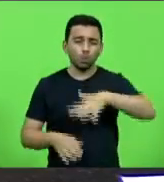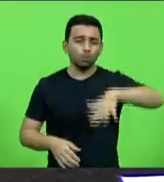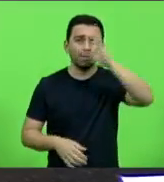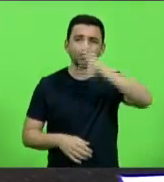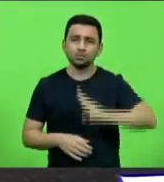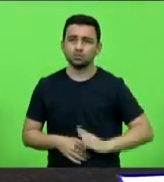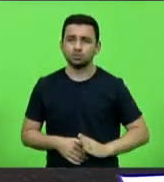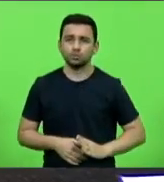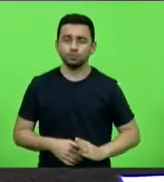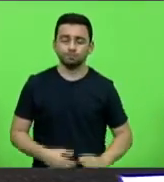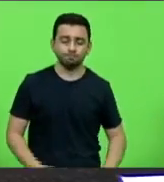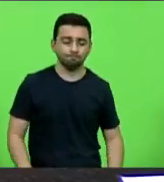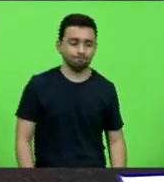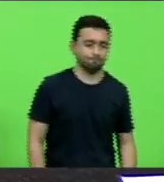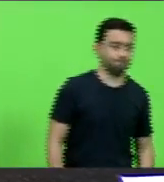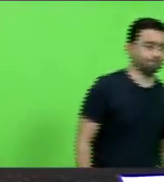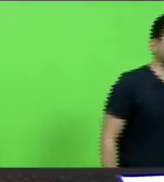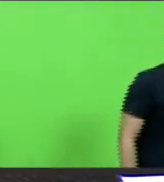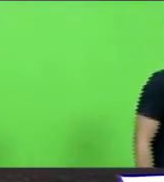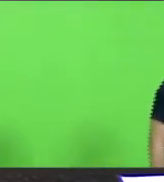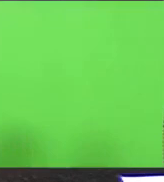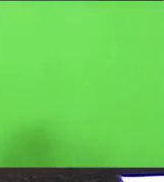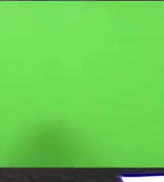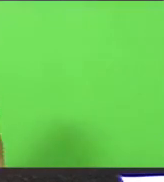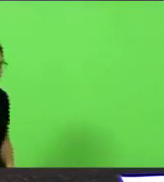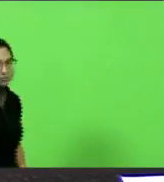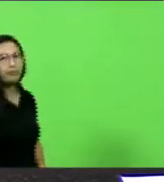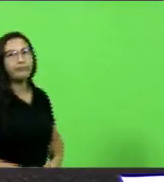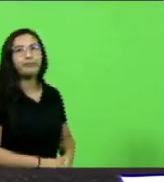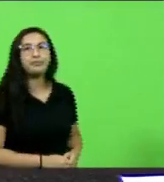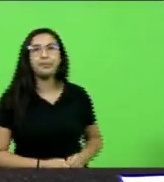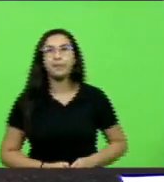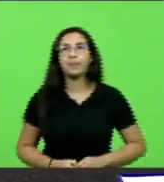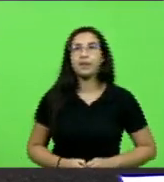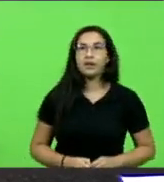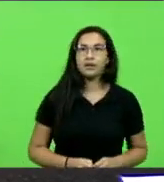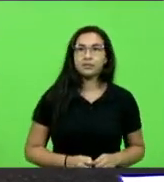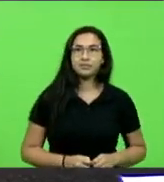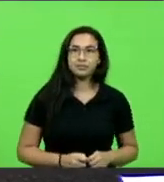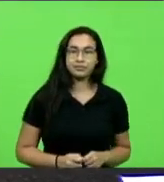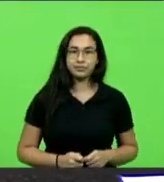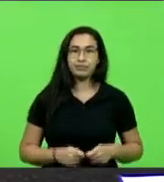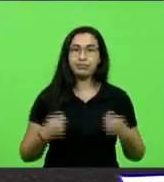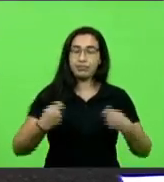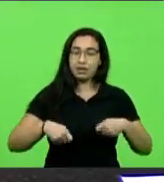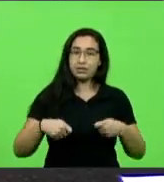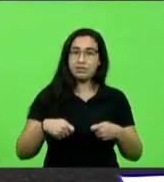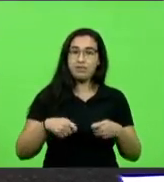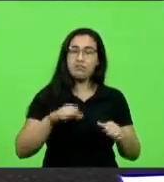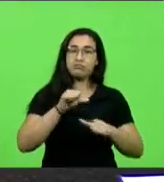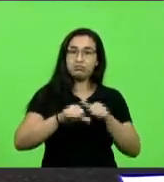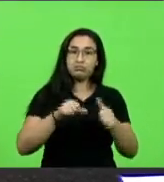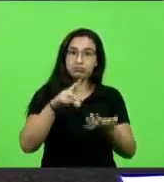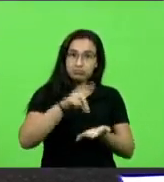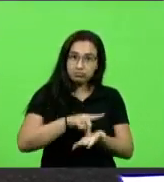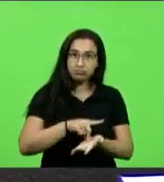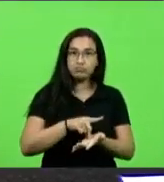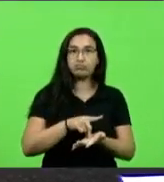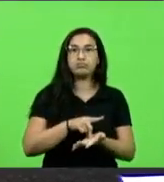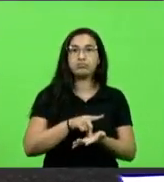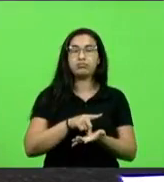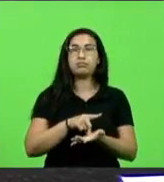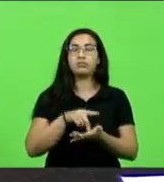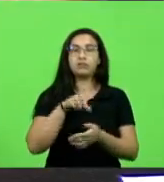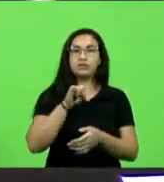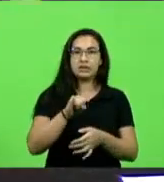Não, não podemos ter uma reforma dessa. Precisamos de uma reforma, de fato, até mesmo porque iremos votar uma reforma agora e se nada for feito de